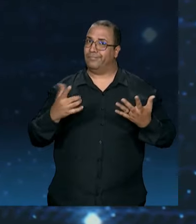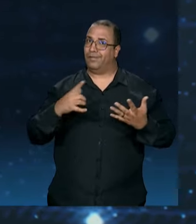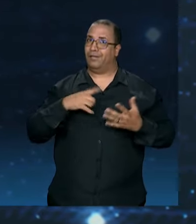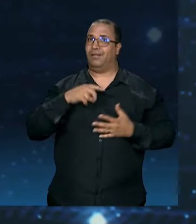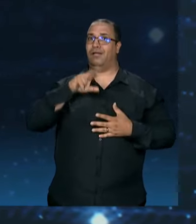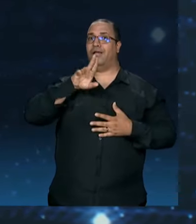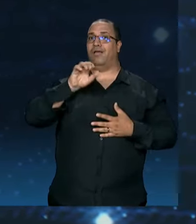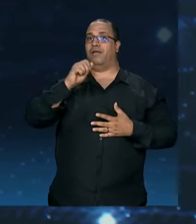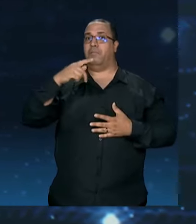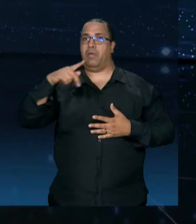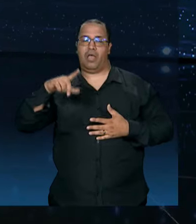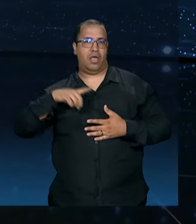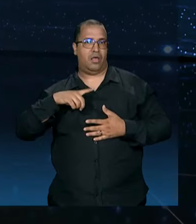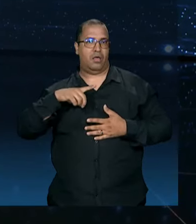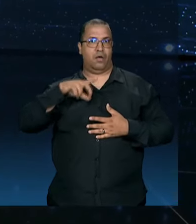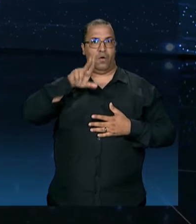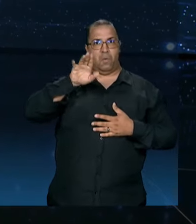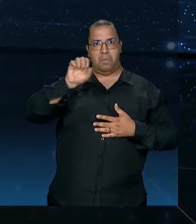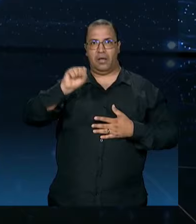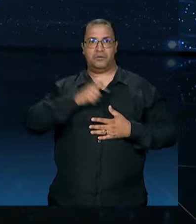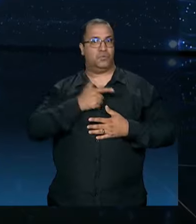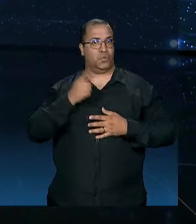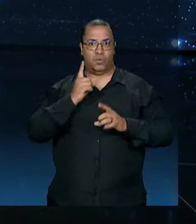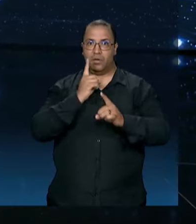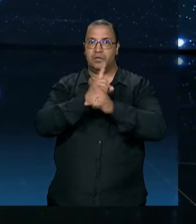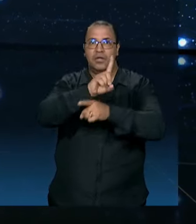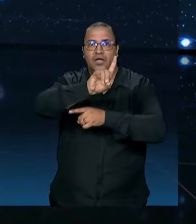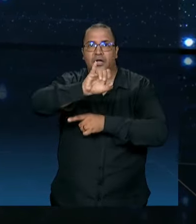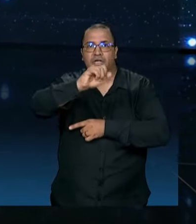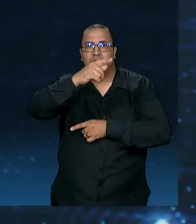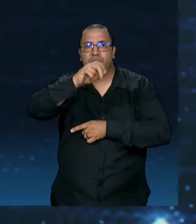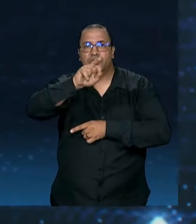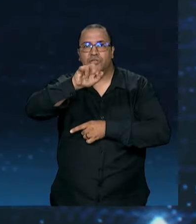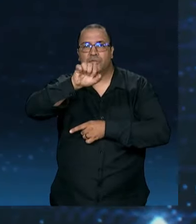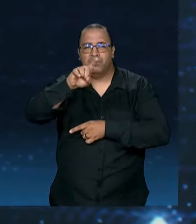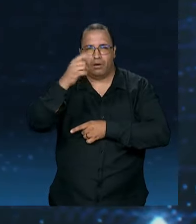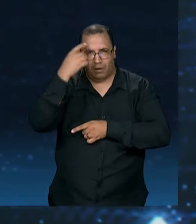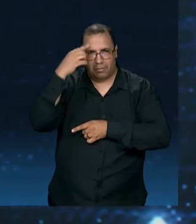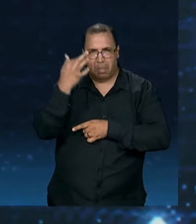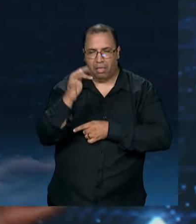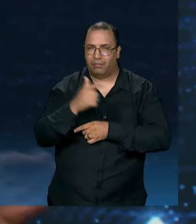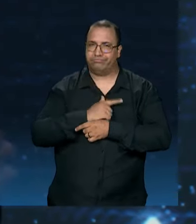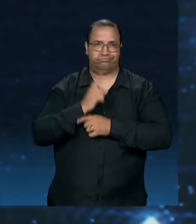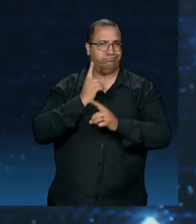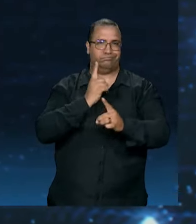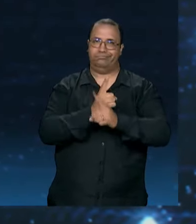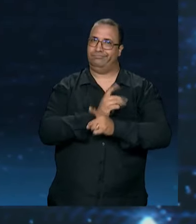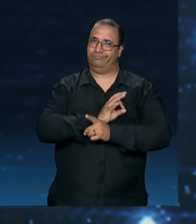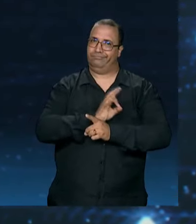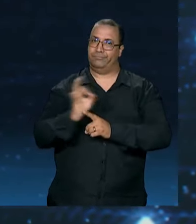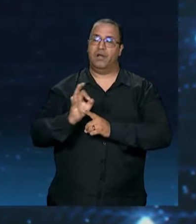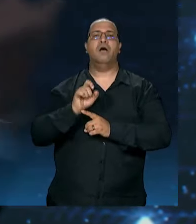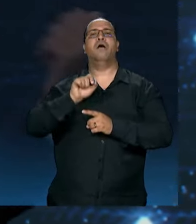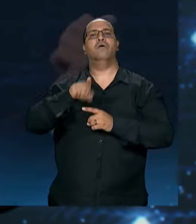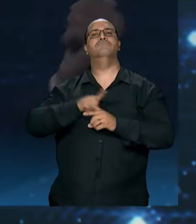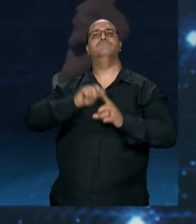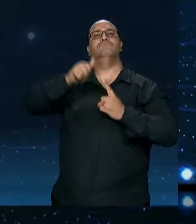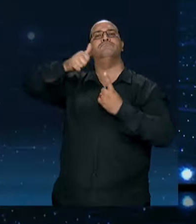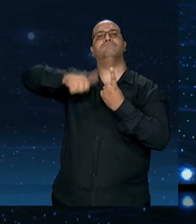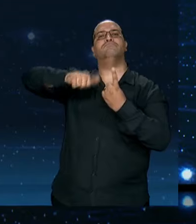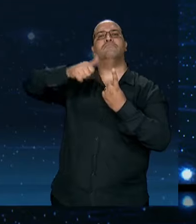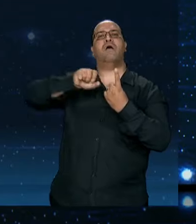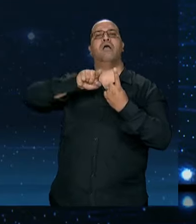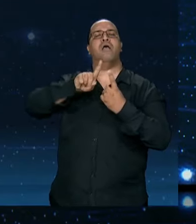UBS que nem de Pirona tem. As pessoas não encontram o básico. Mas, enfim, você que avalie